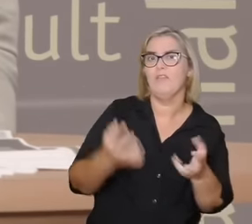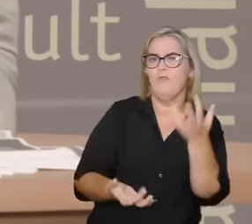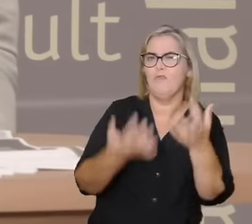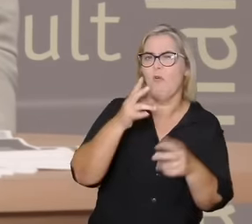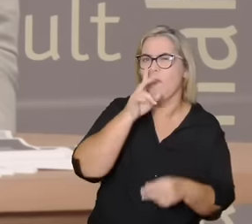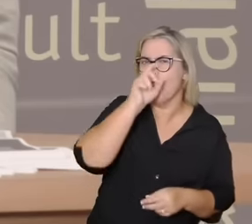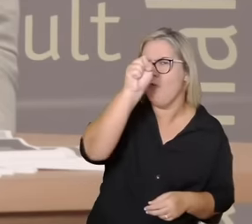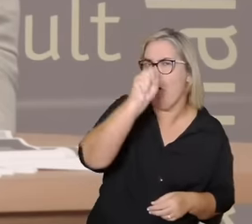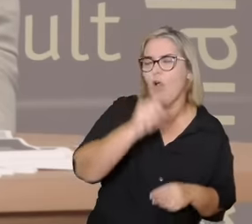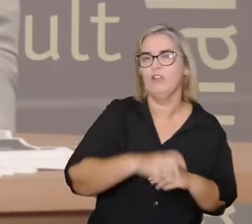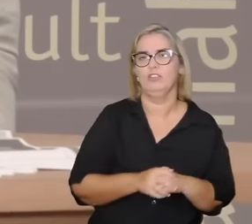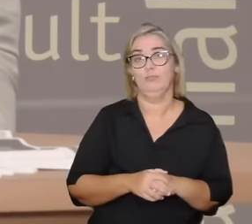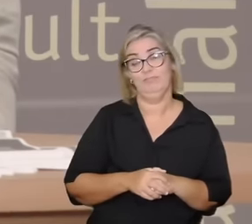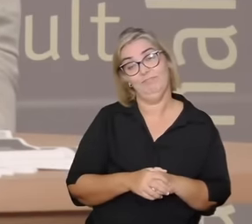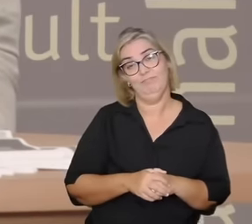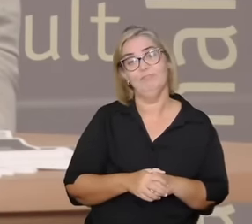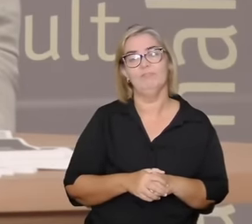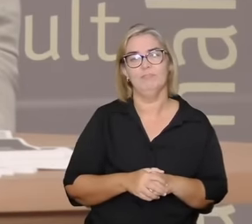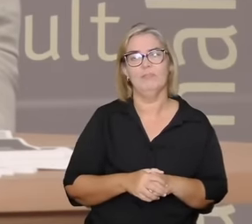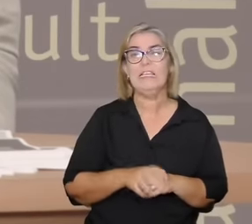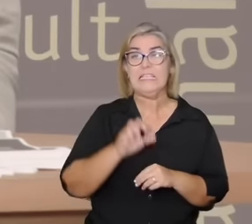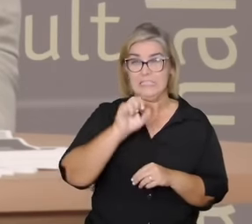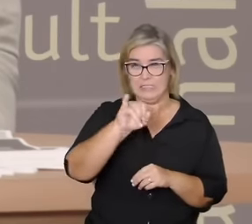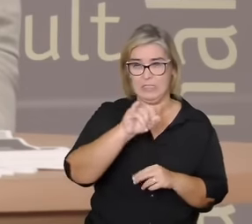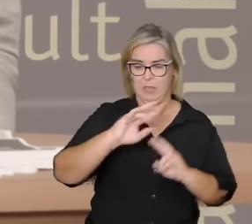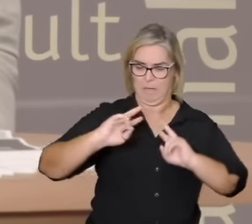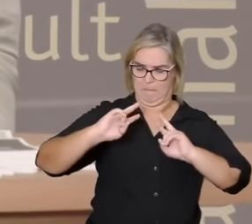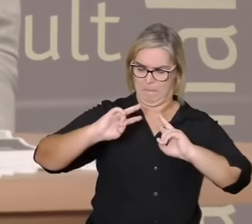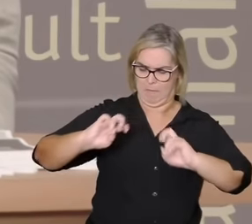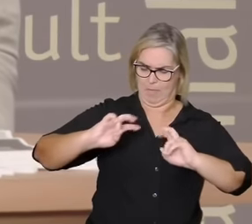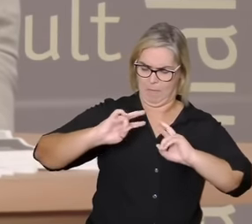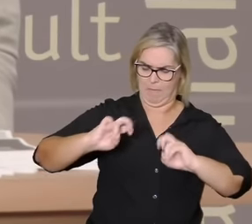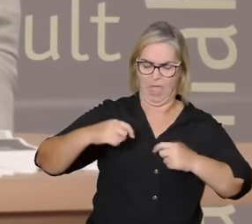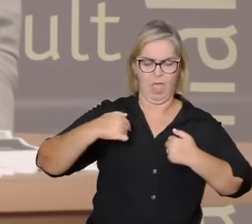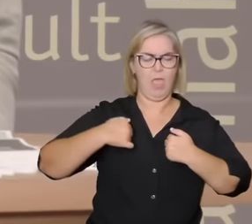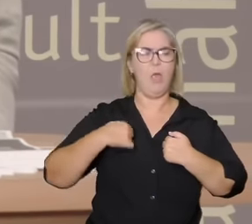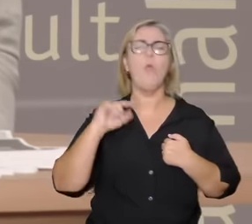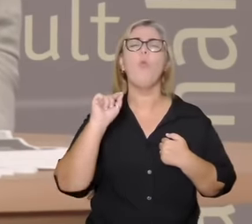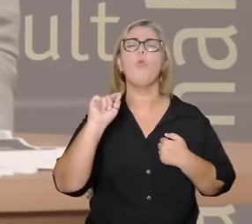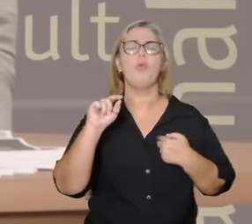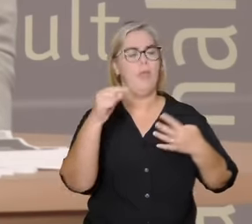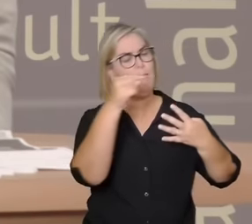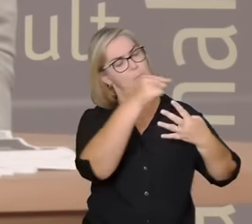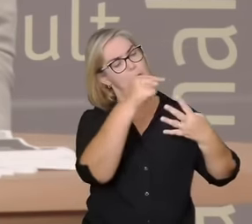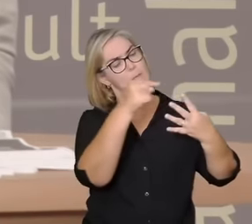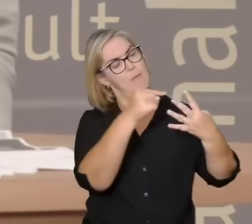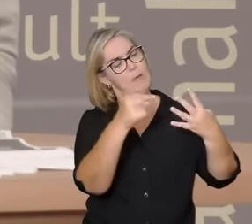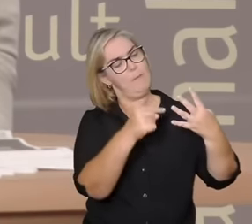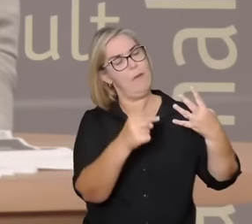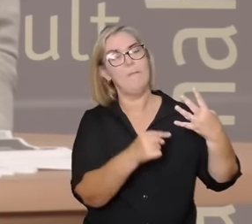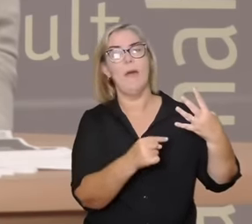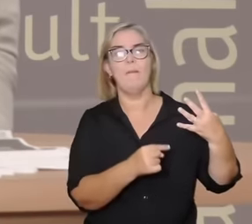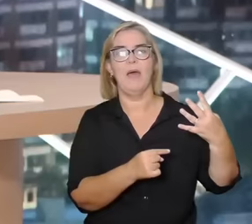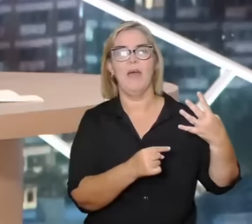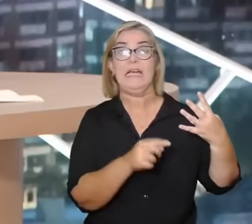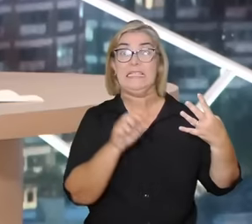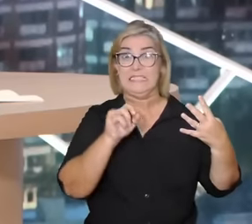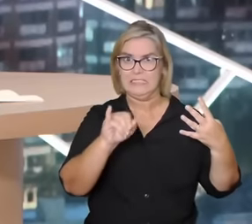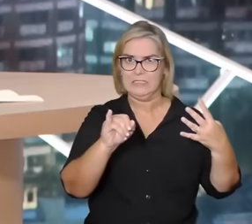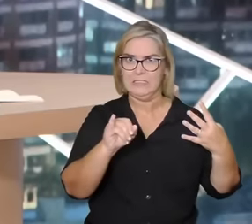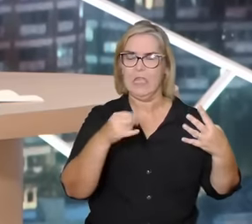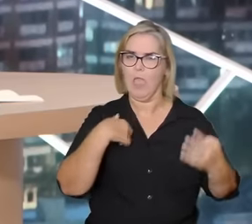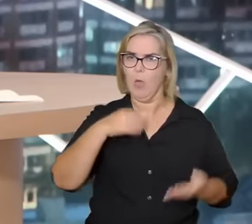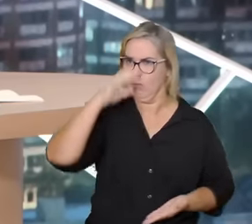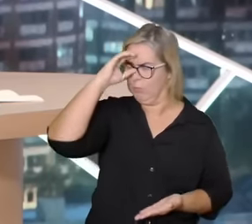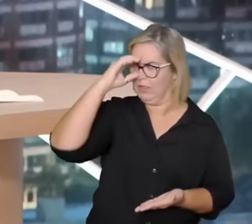se organiza a gente vai tendo uma dimensão da tese central do urumilar qual a tese do urumilar o